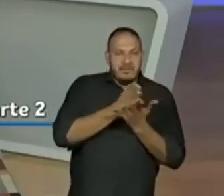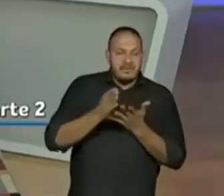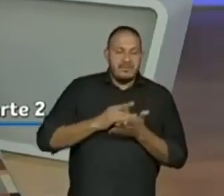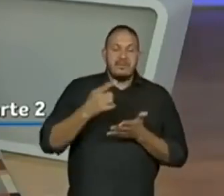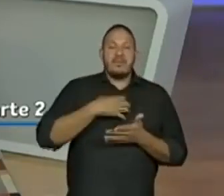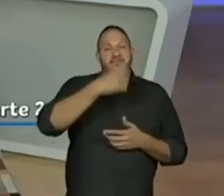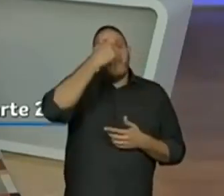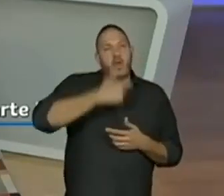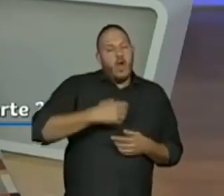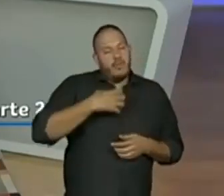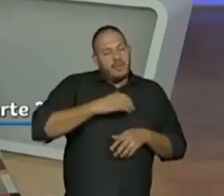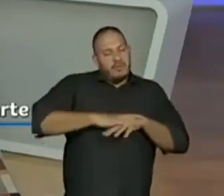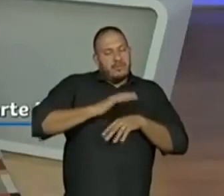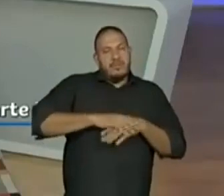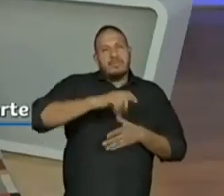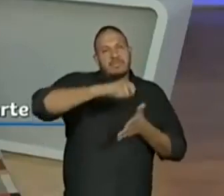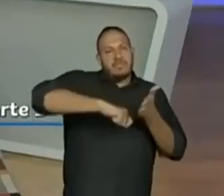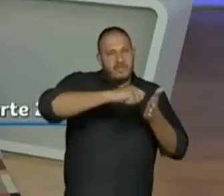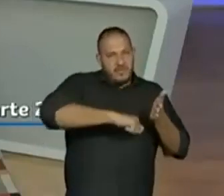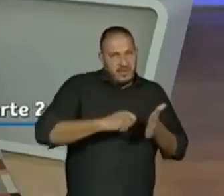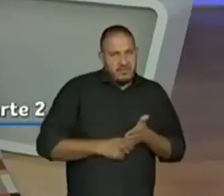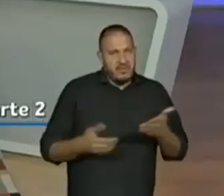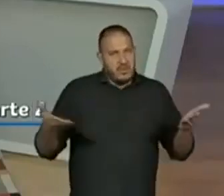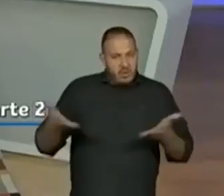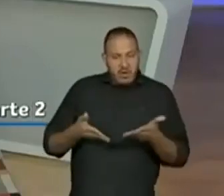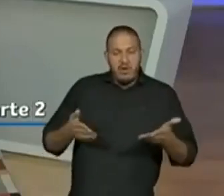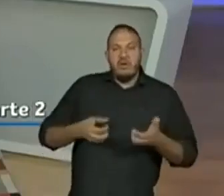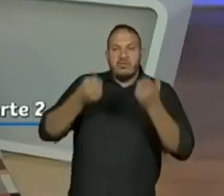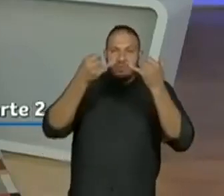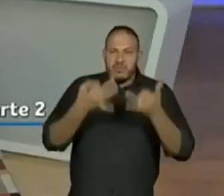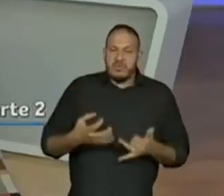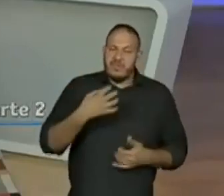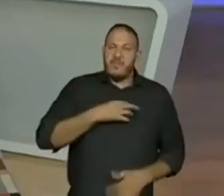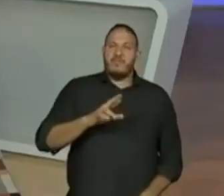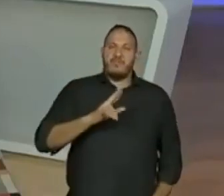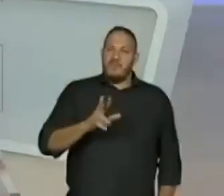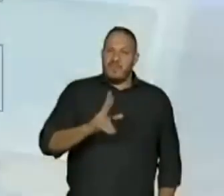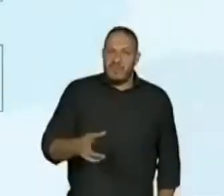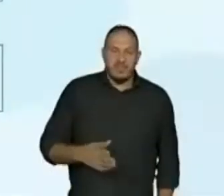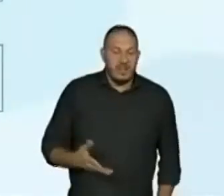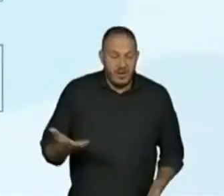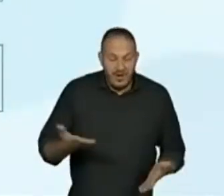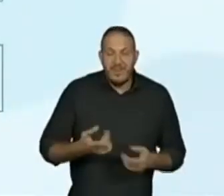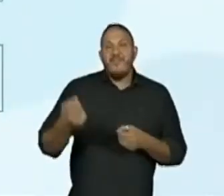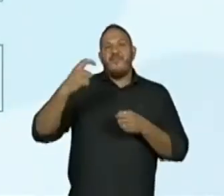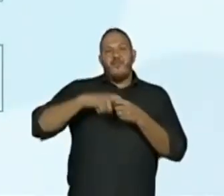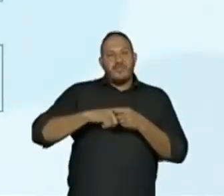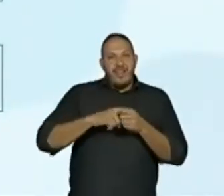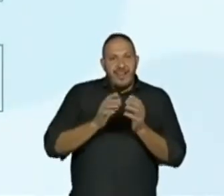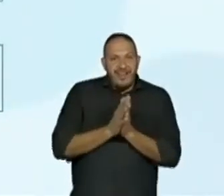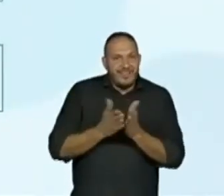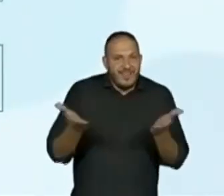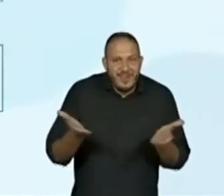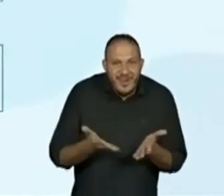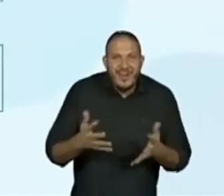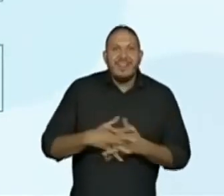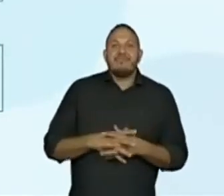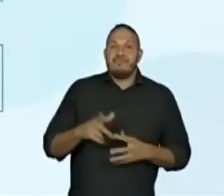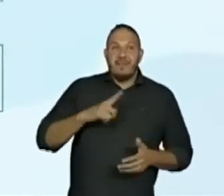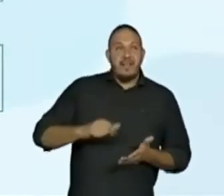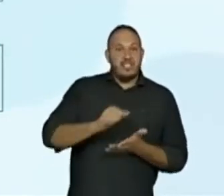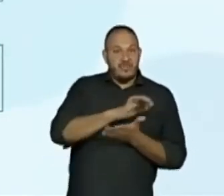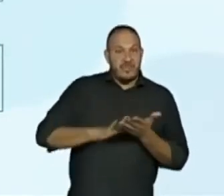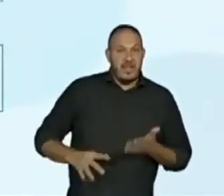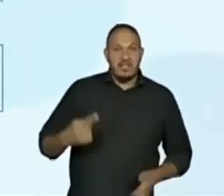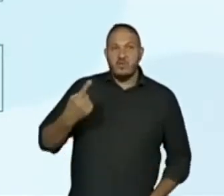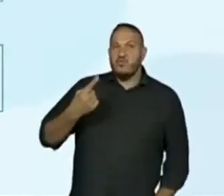personalidades que ele escreveu. Então, é uma abordagem um pouquinho diferente. Então, vamos lá. Voltando agora sim. Atividade 1.